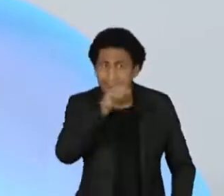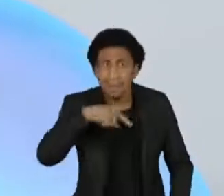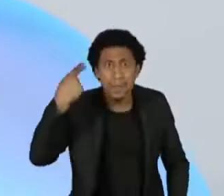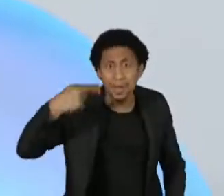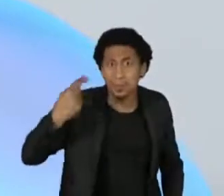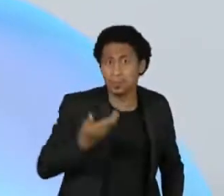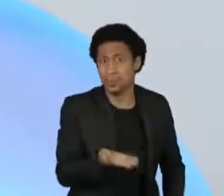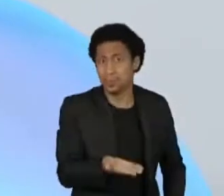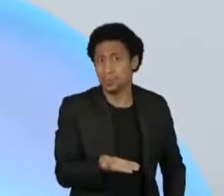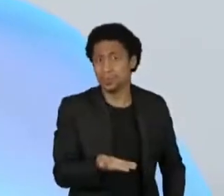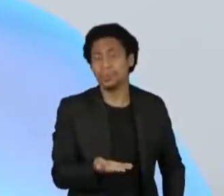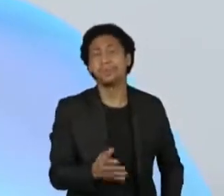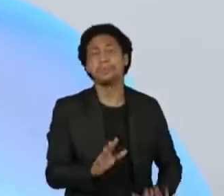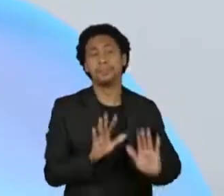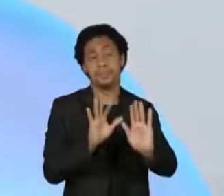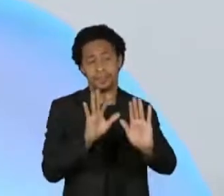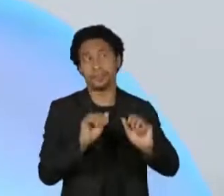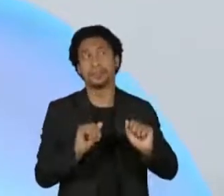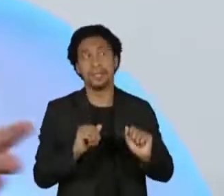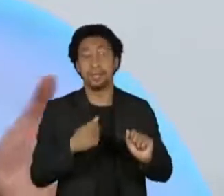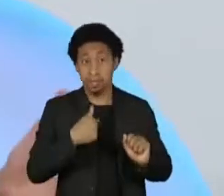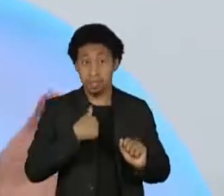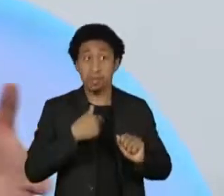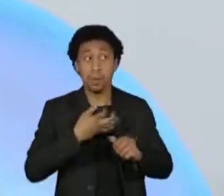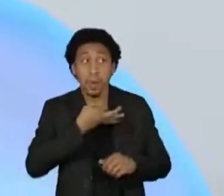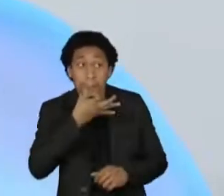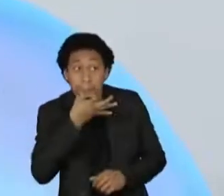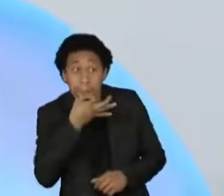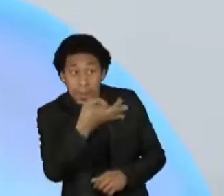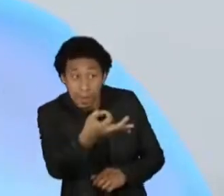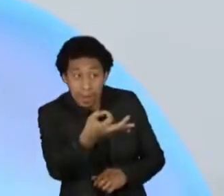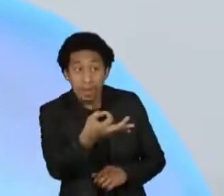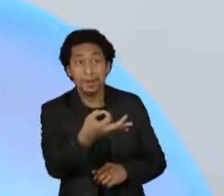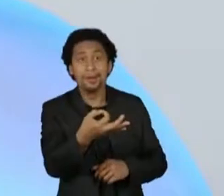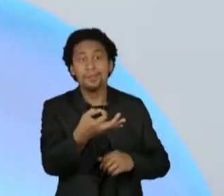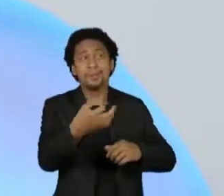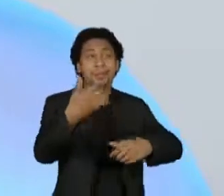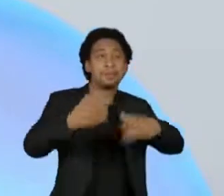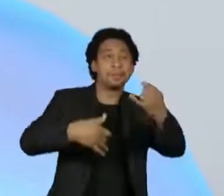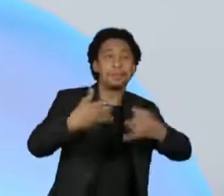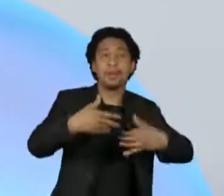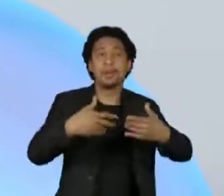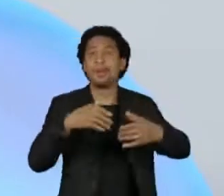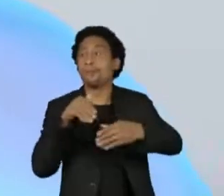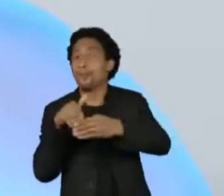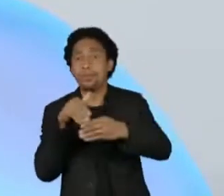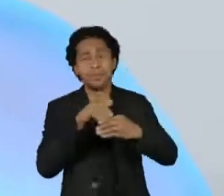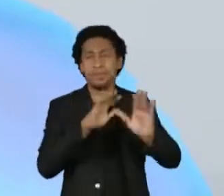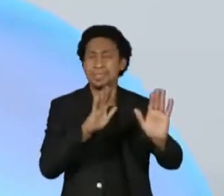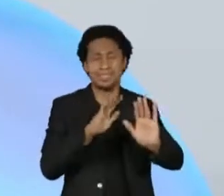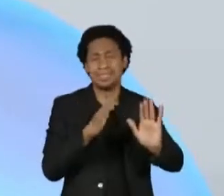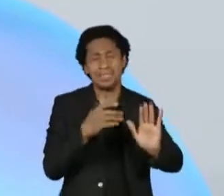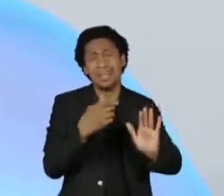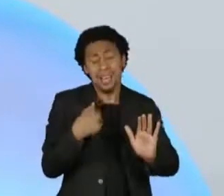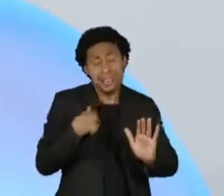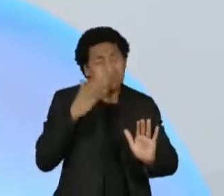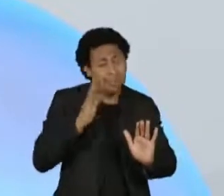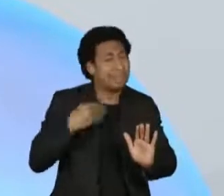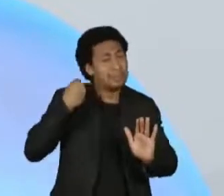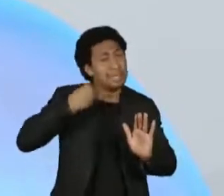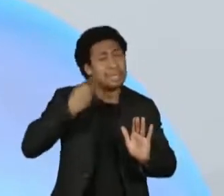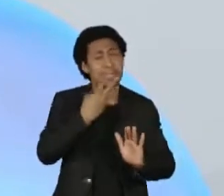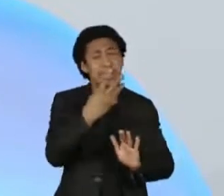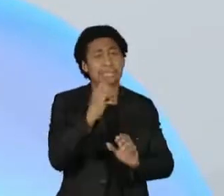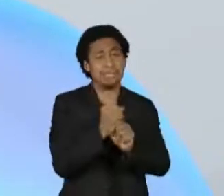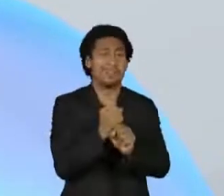relação a declarações, eu, infelizmente, queria estar começando hoje com a experiência que eu tenho, mas eu já tenho mais de 30 anos de vida pública. O próprio